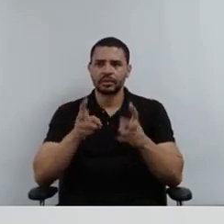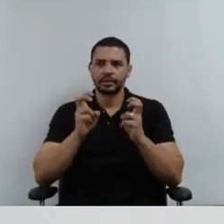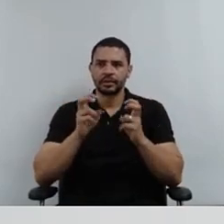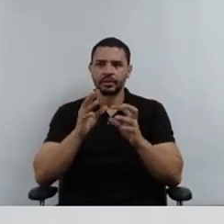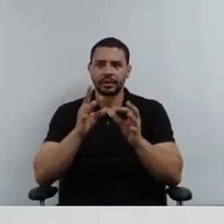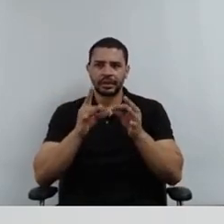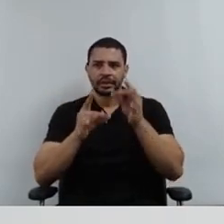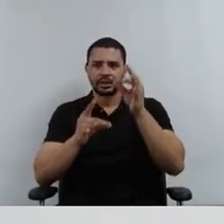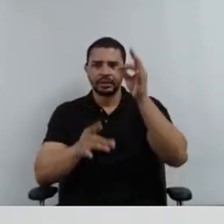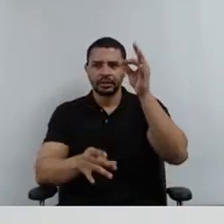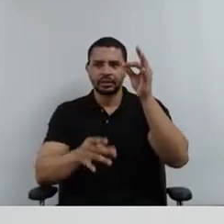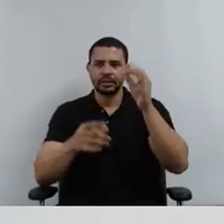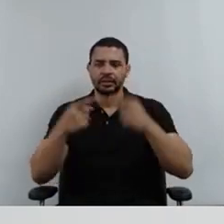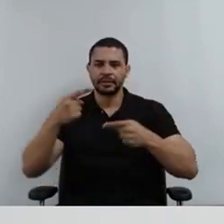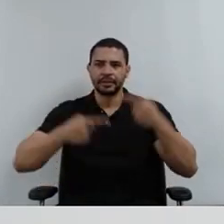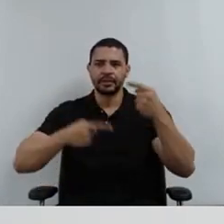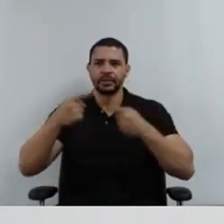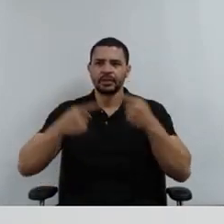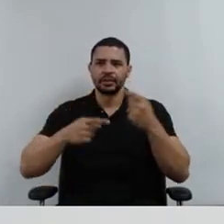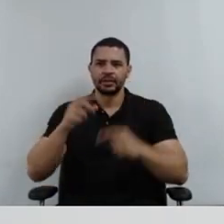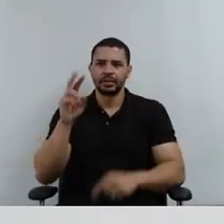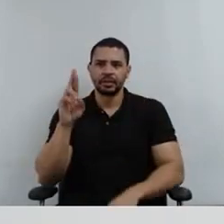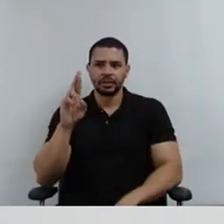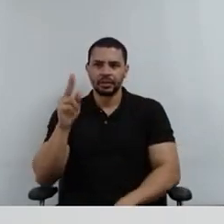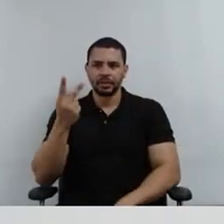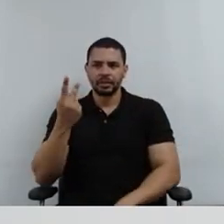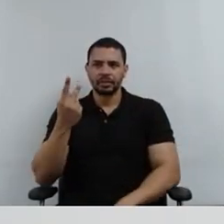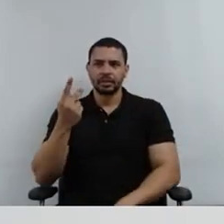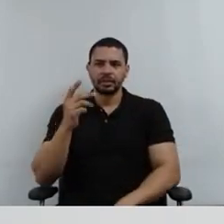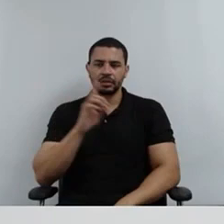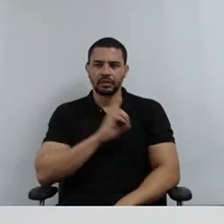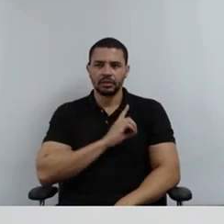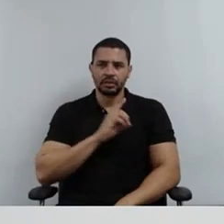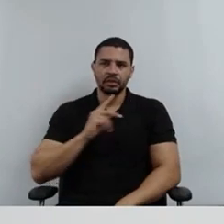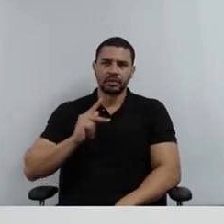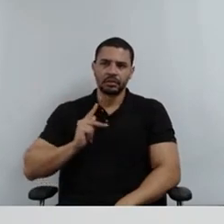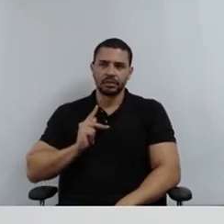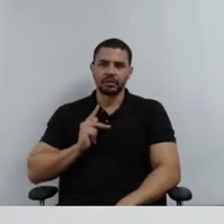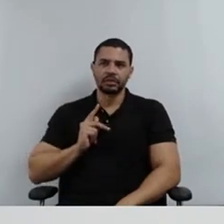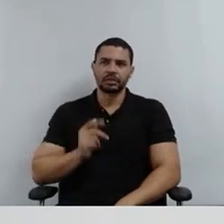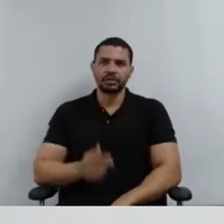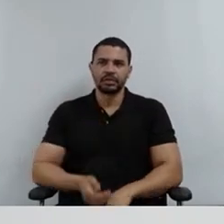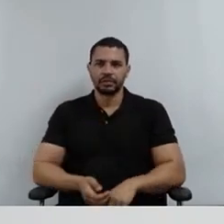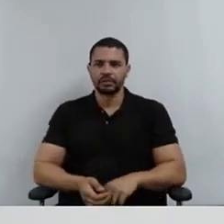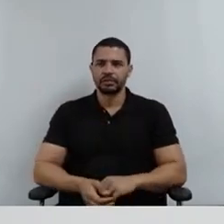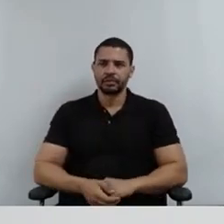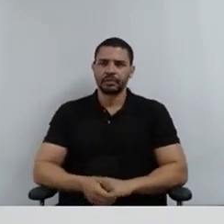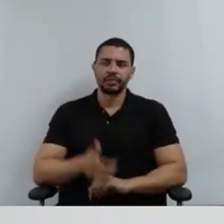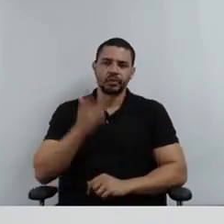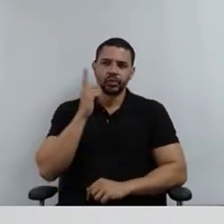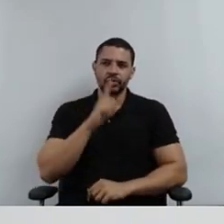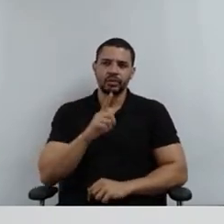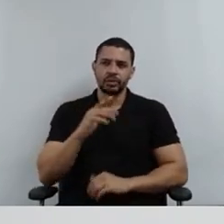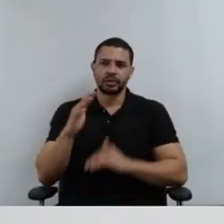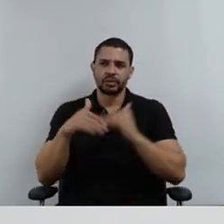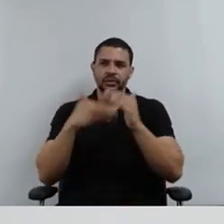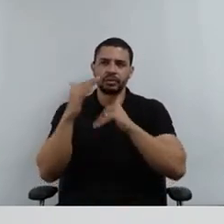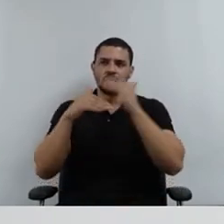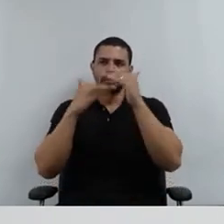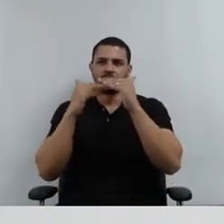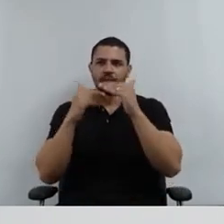de recursos humanos na Defensoria Pública. Acho que é um avanço institucional importante, né? Essa